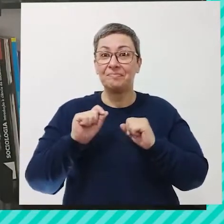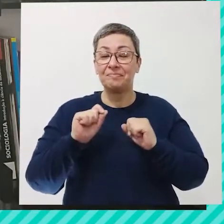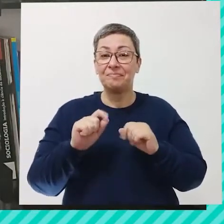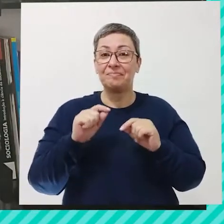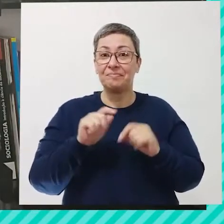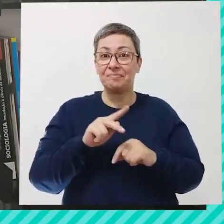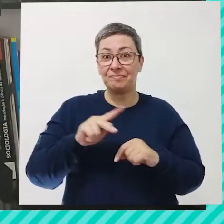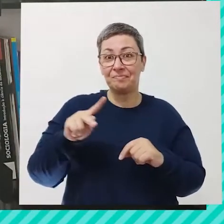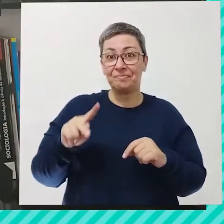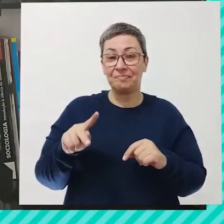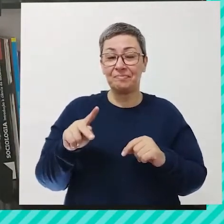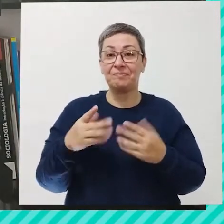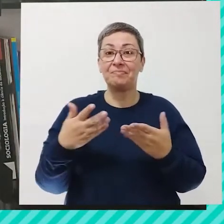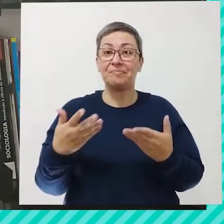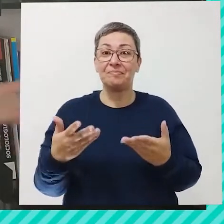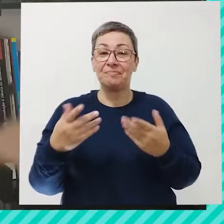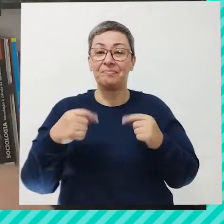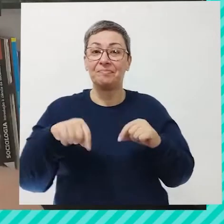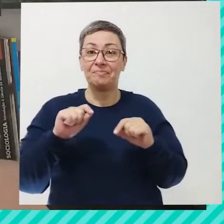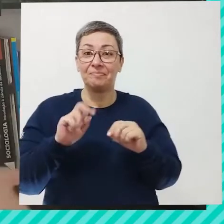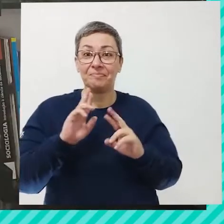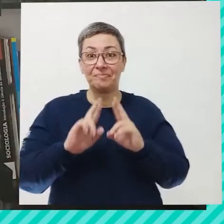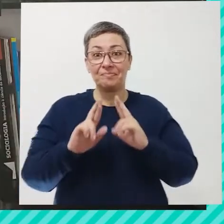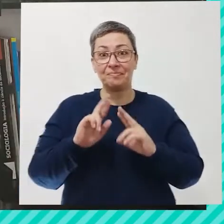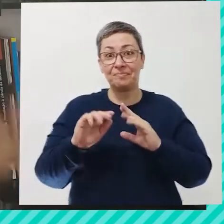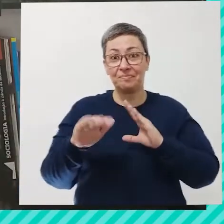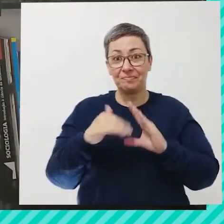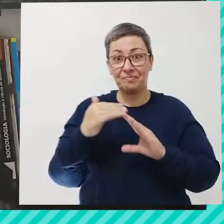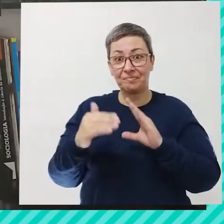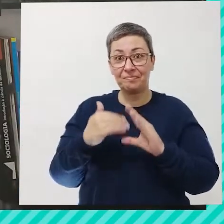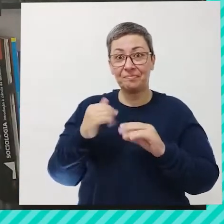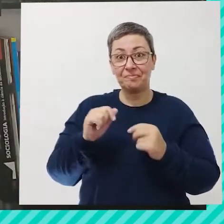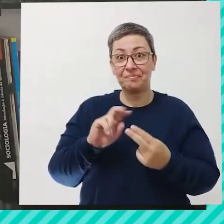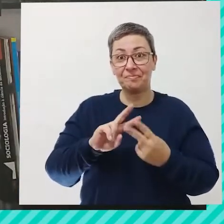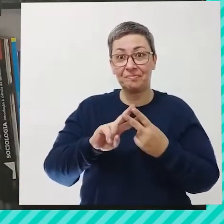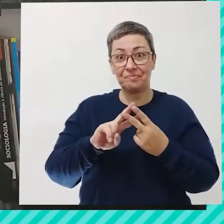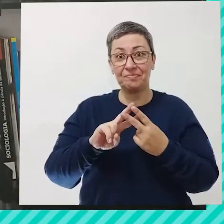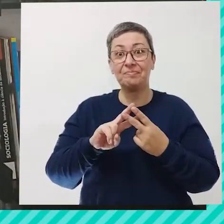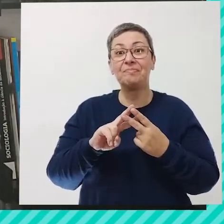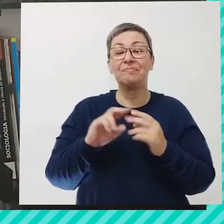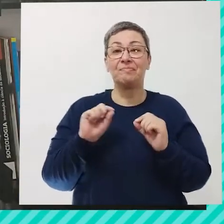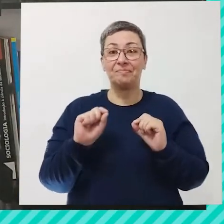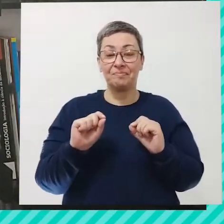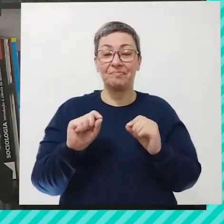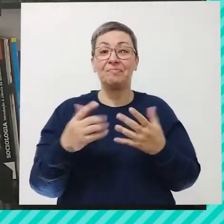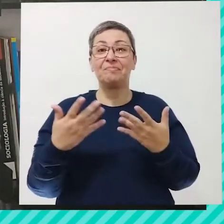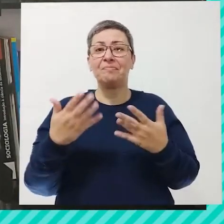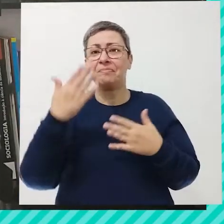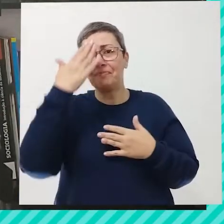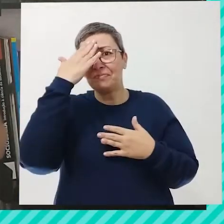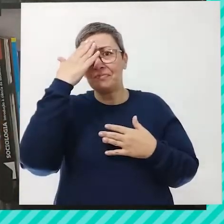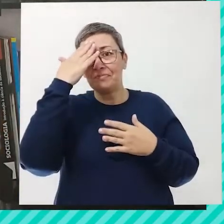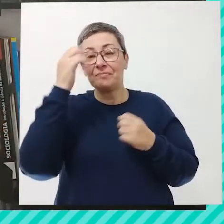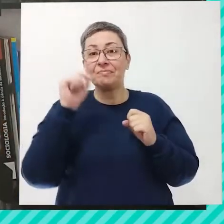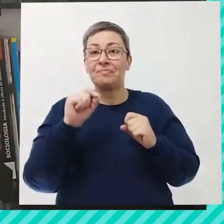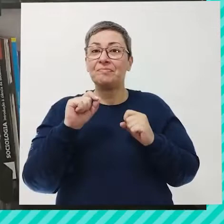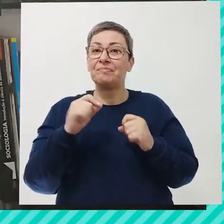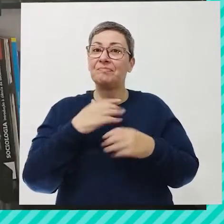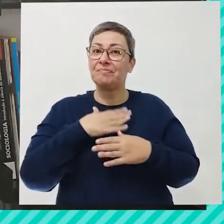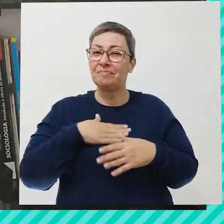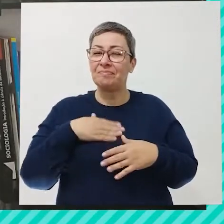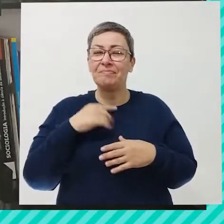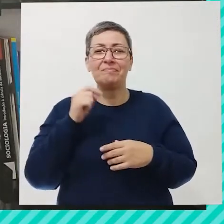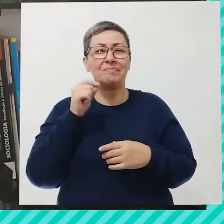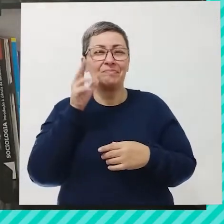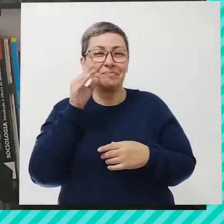educadores e educadoras para eles poderem passar para a gente usando a hashtag mesmo, tá? Vocês sabem que a gente fica muito